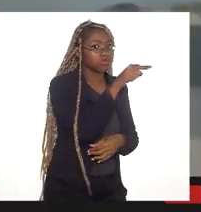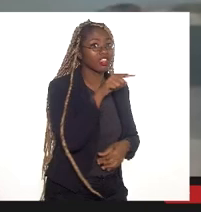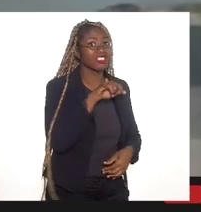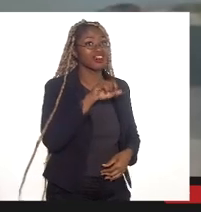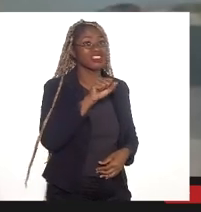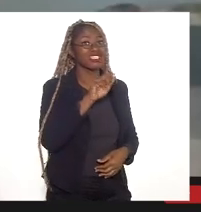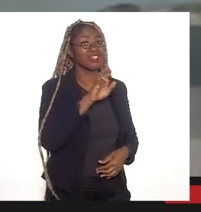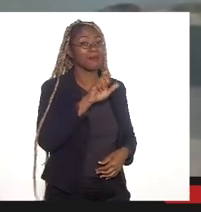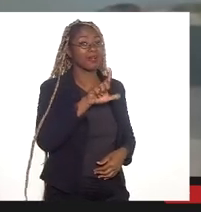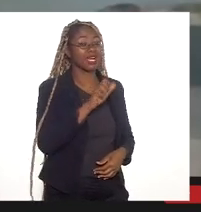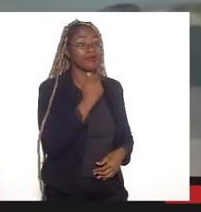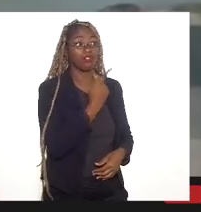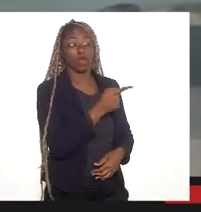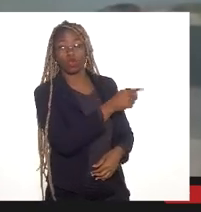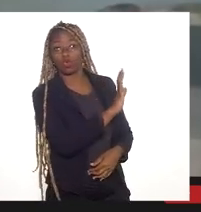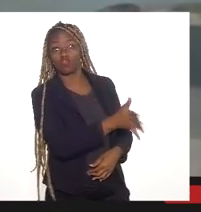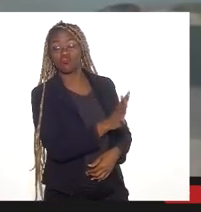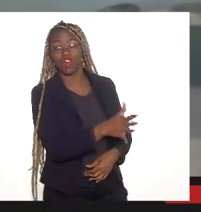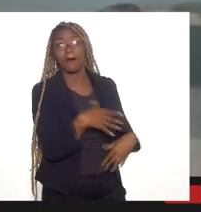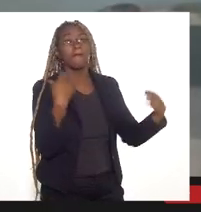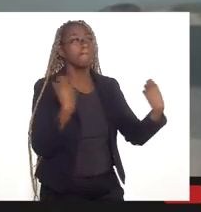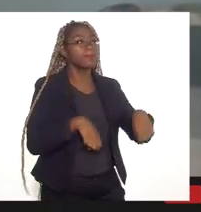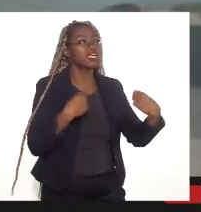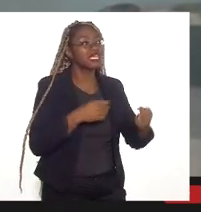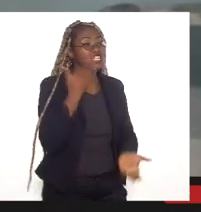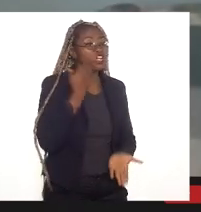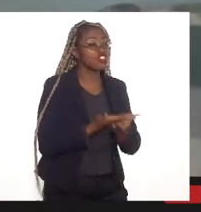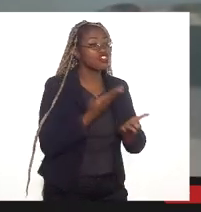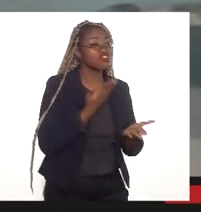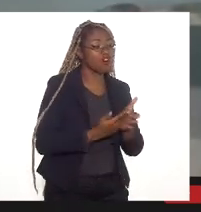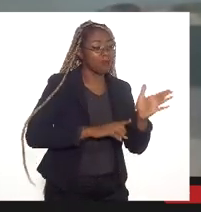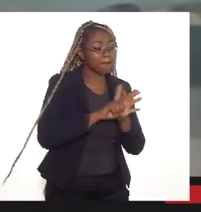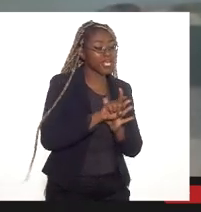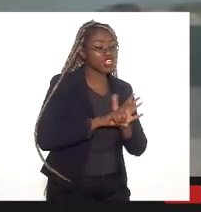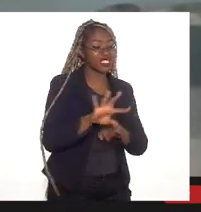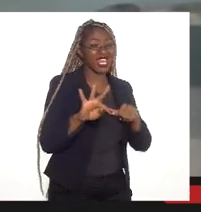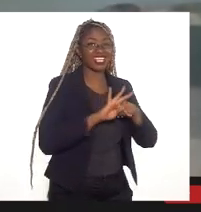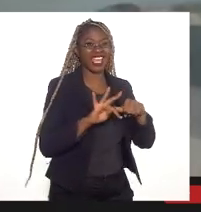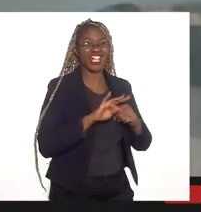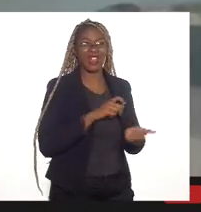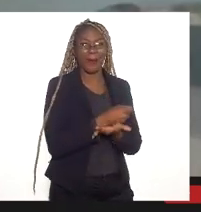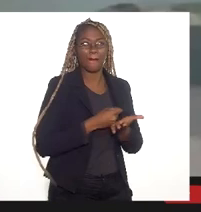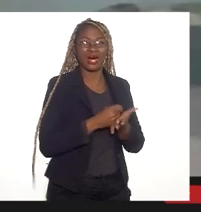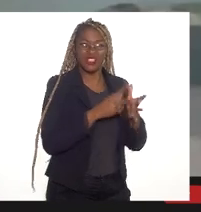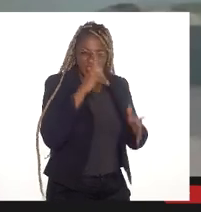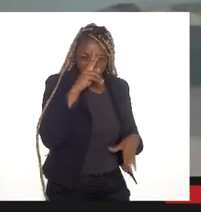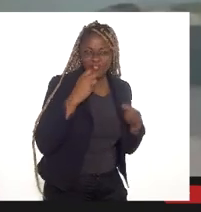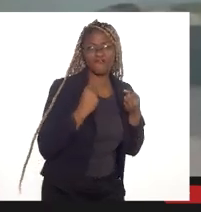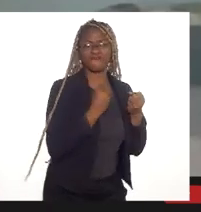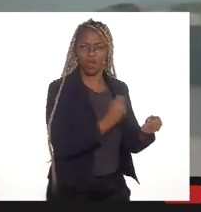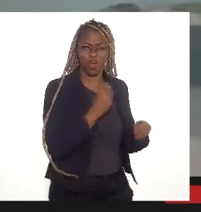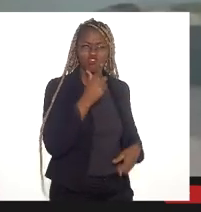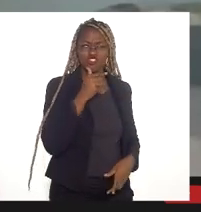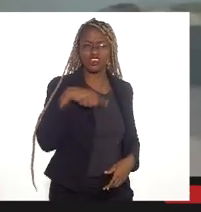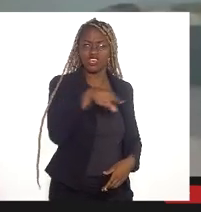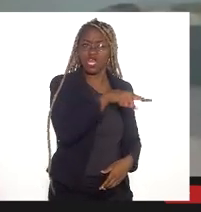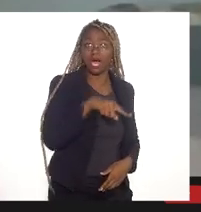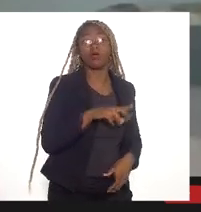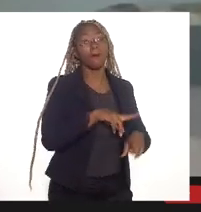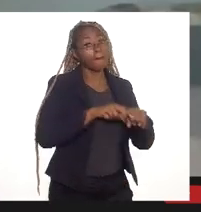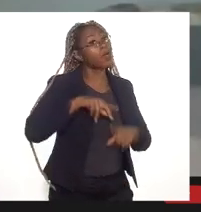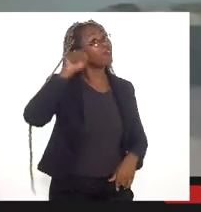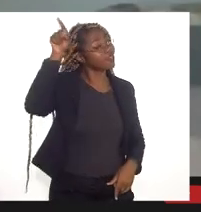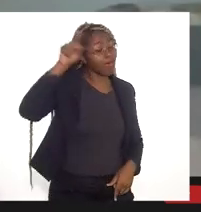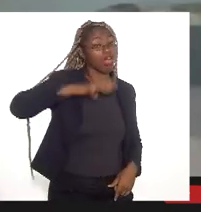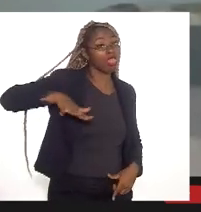INEA, a necessidade de um estudo técnico bem basado na parte hidrológica, porque o campo do bomba tem